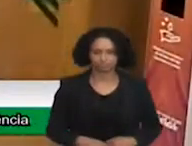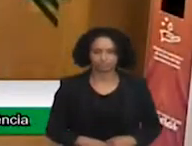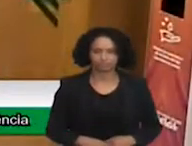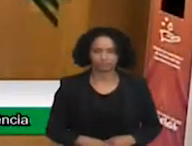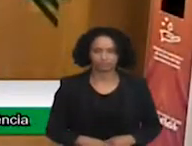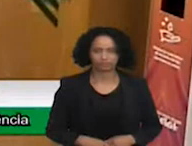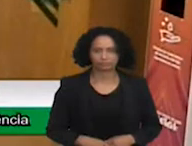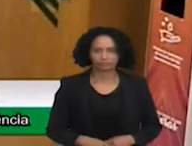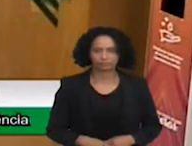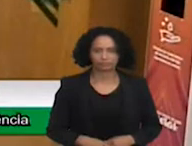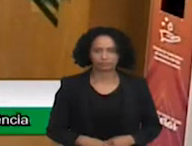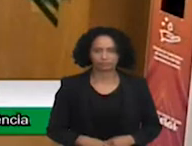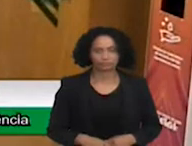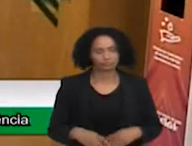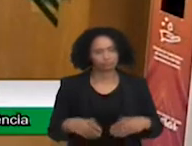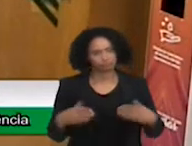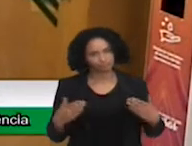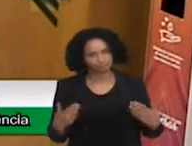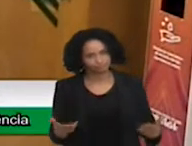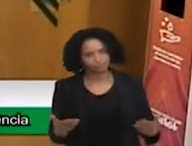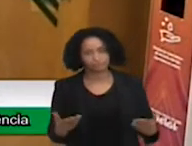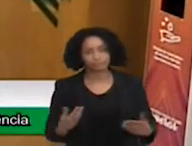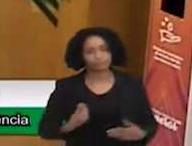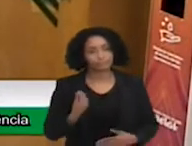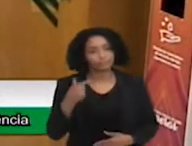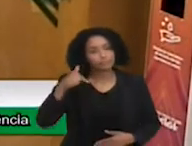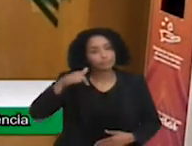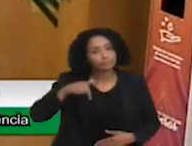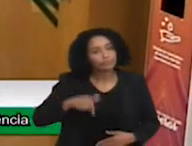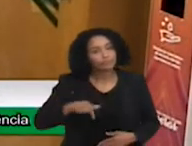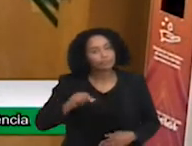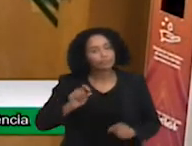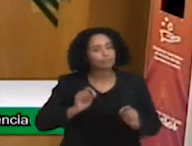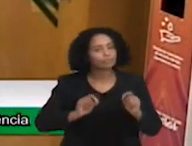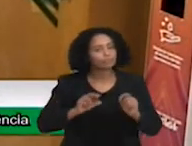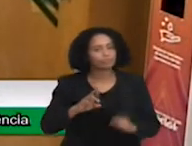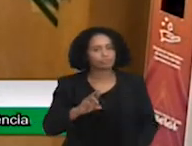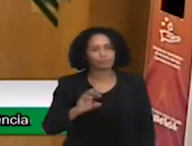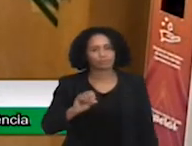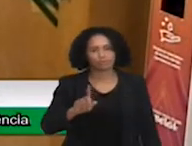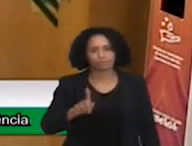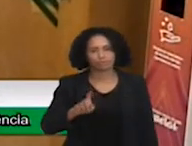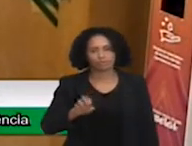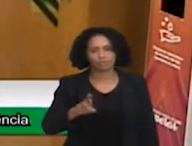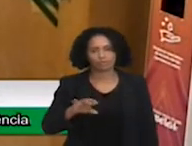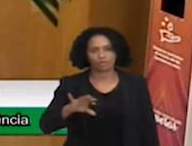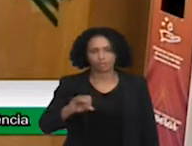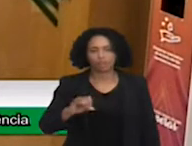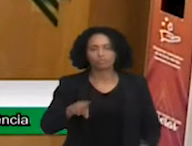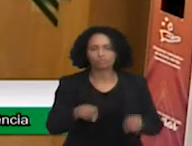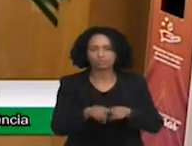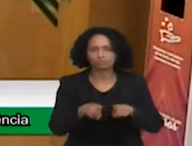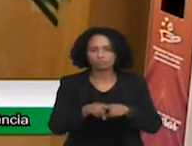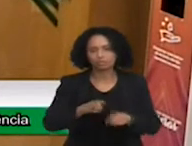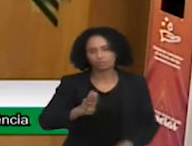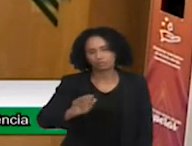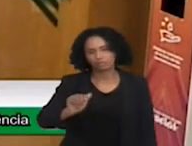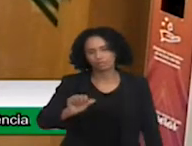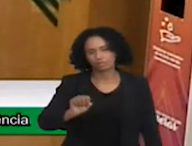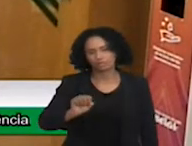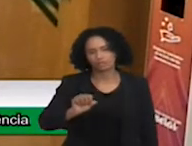Estando presente aqui, vereador Rogério Santos, vereador Batista da Comunidade,